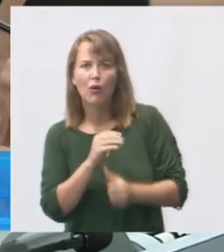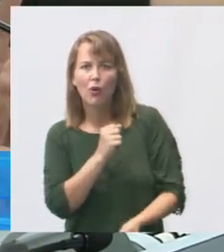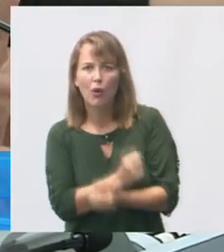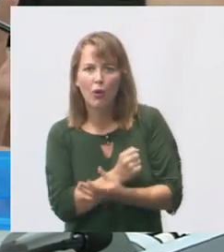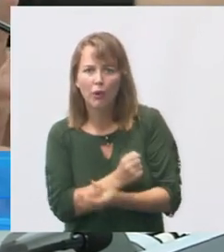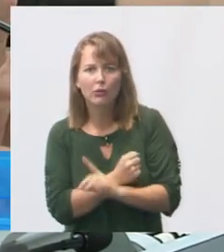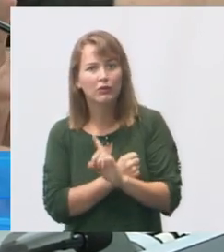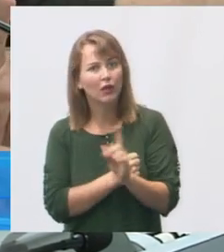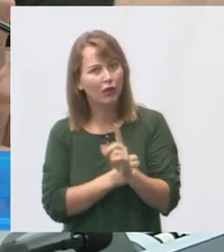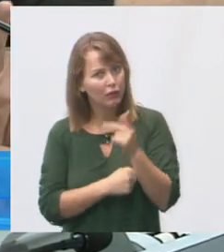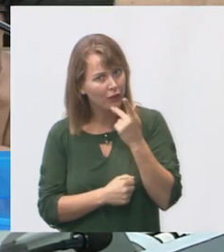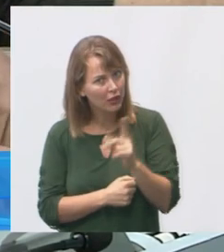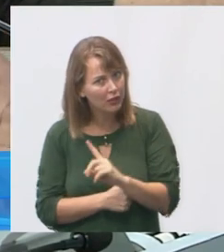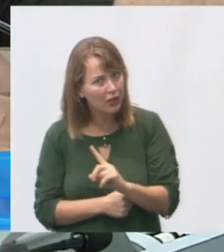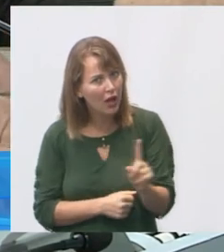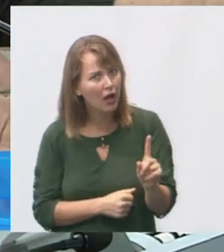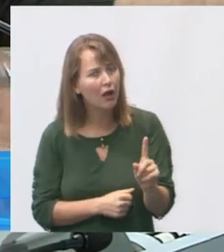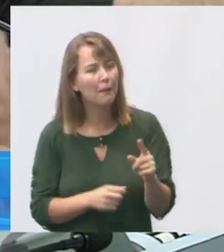dizendo isso